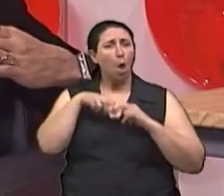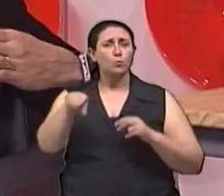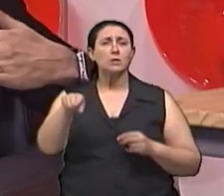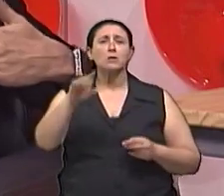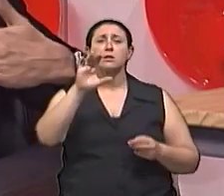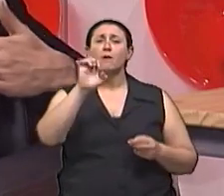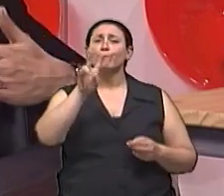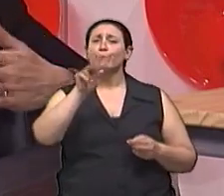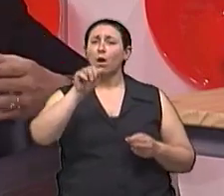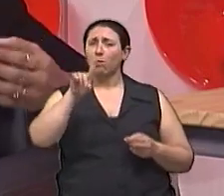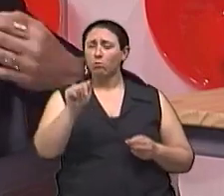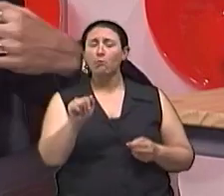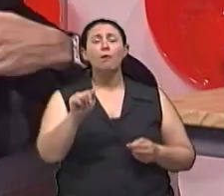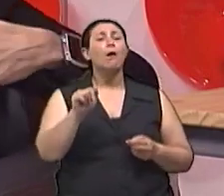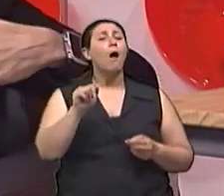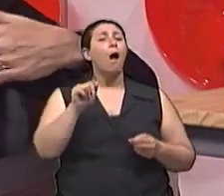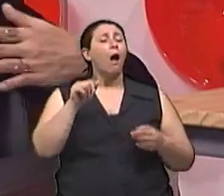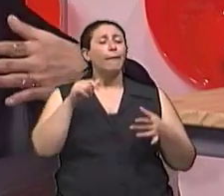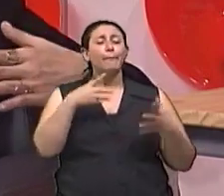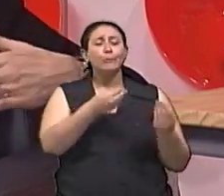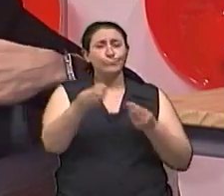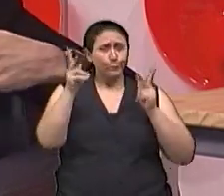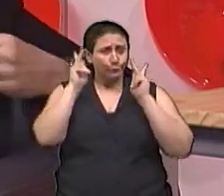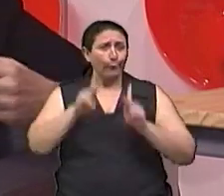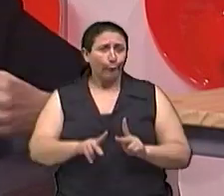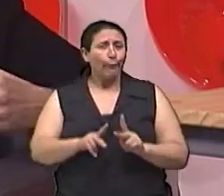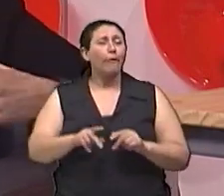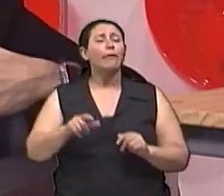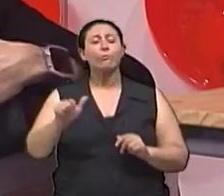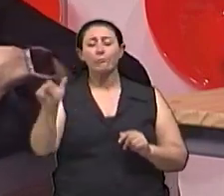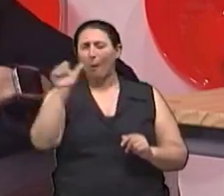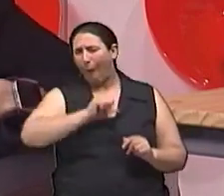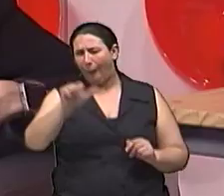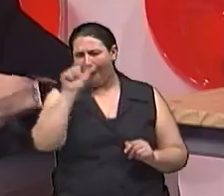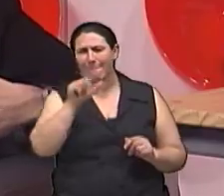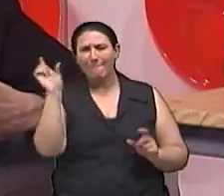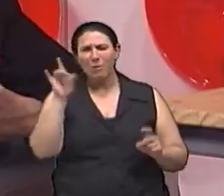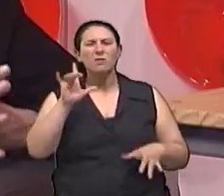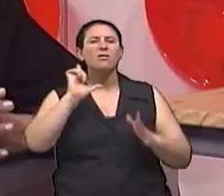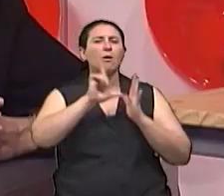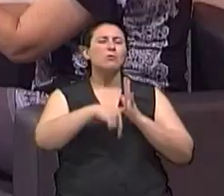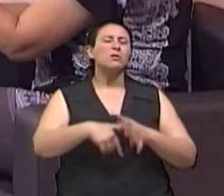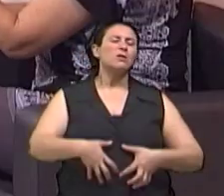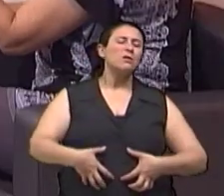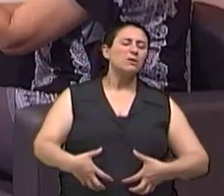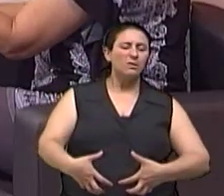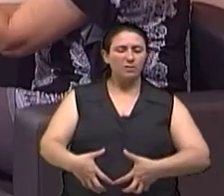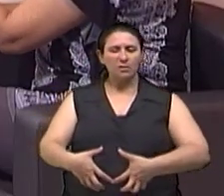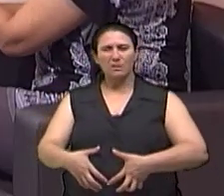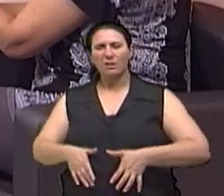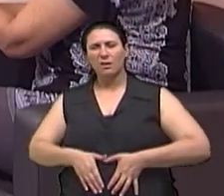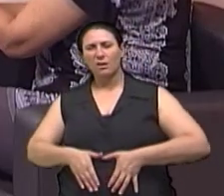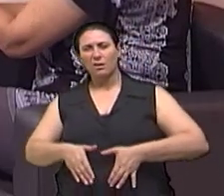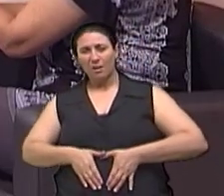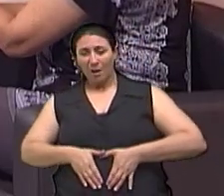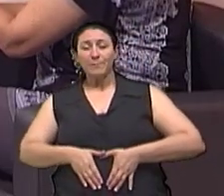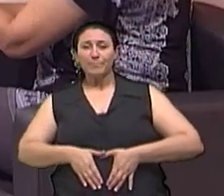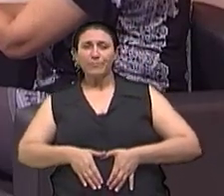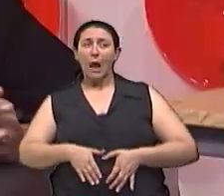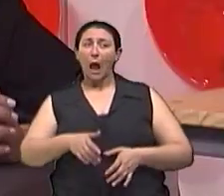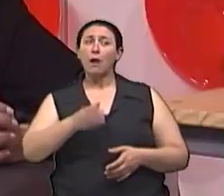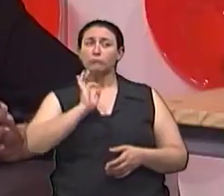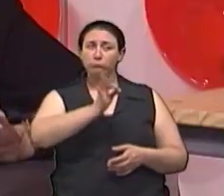além de tomar muitas cervejas Elas têm depois aqueles inchaços, o que forma a para algumas pessoas faz mais mal do que para outras